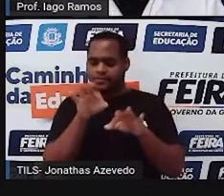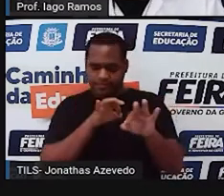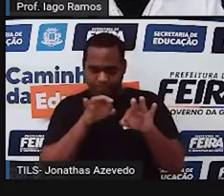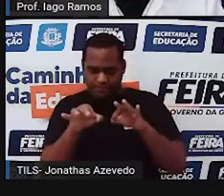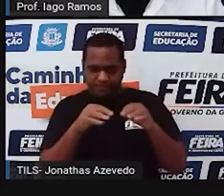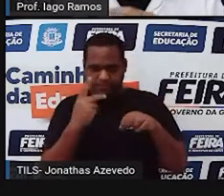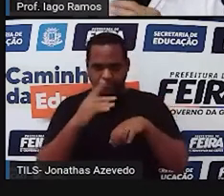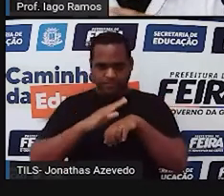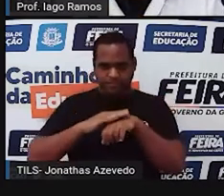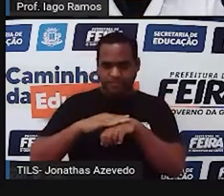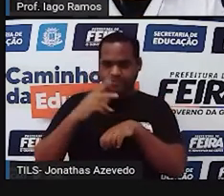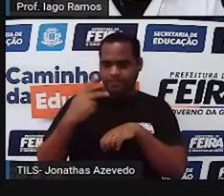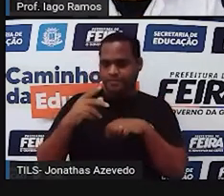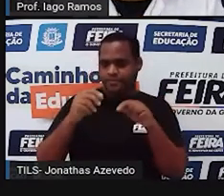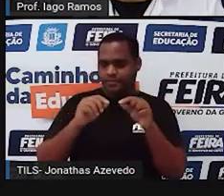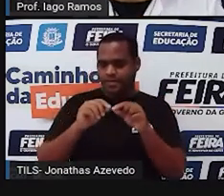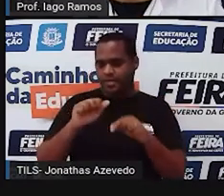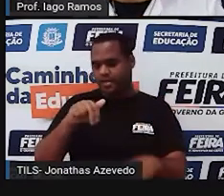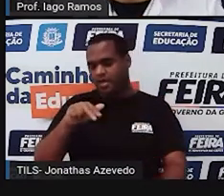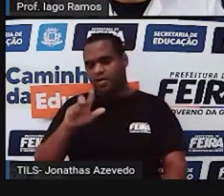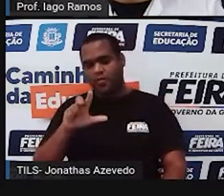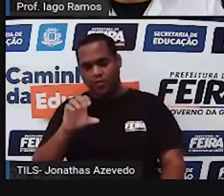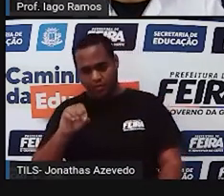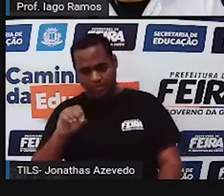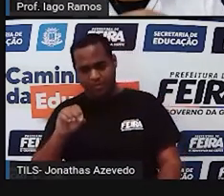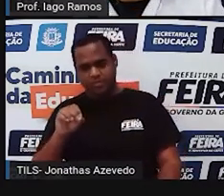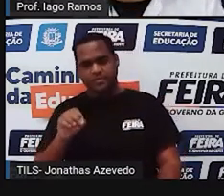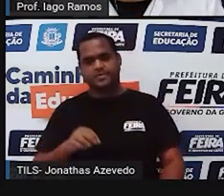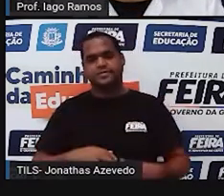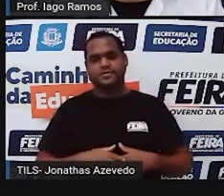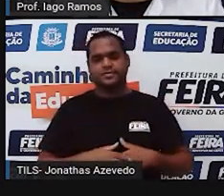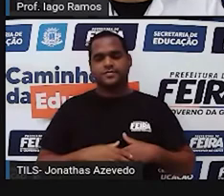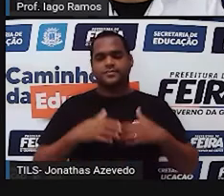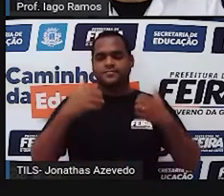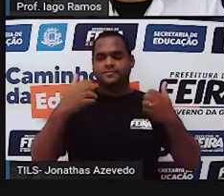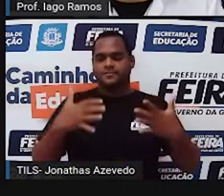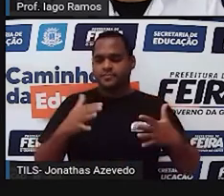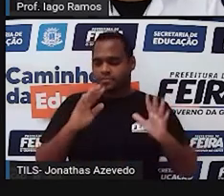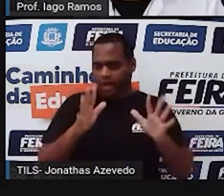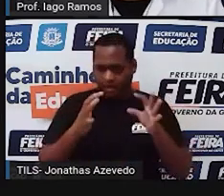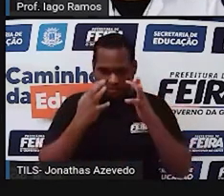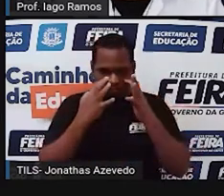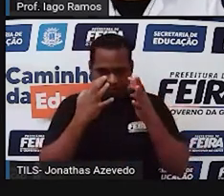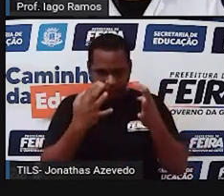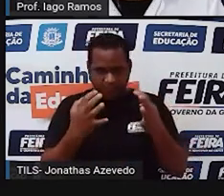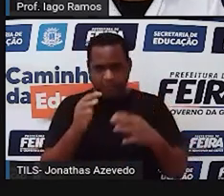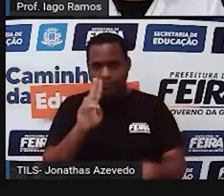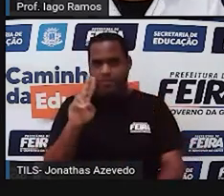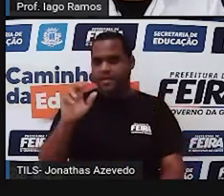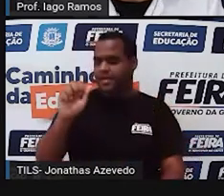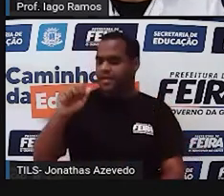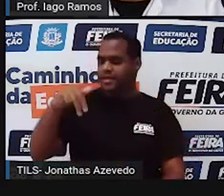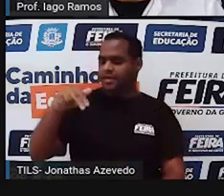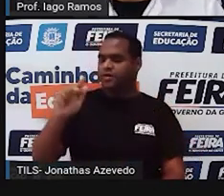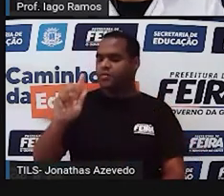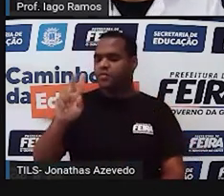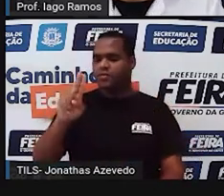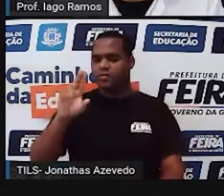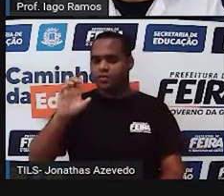é chamada ângulo, tá? Um dia que a gente já ouviu falar dessa palavra.